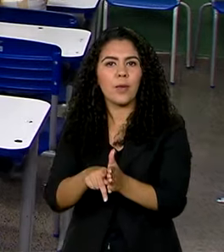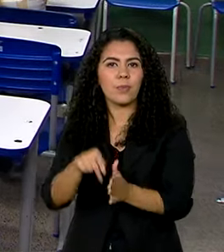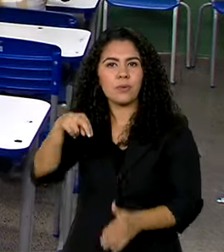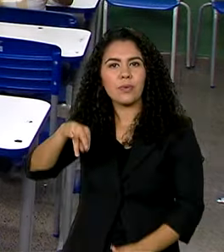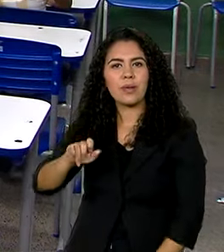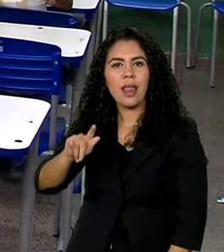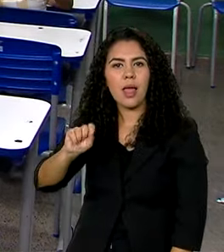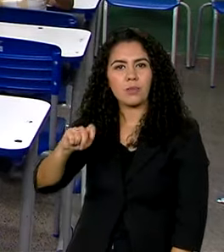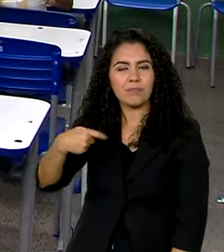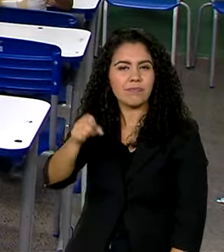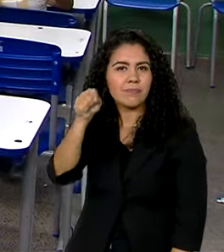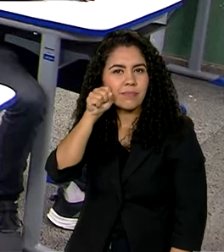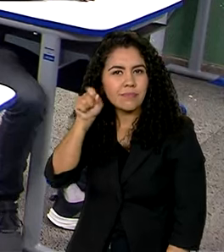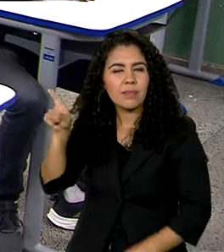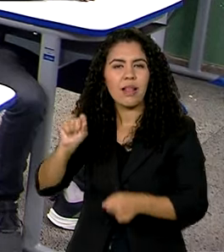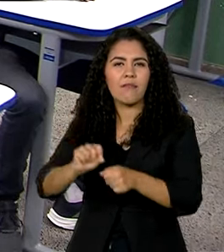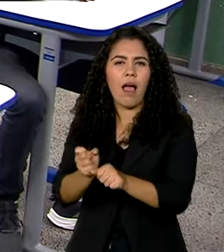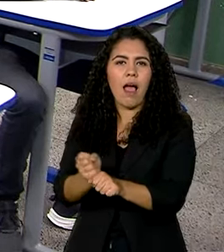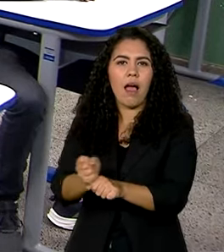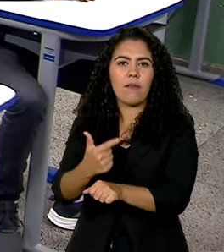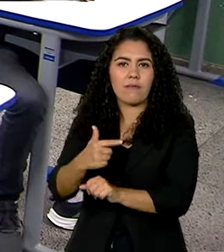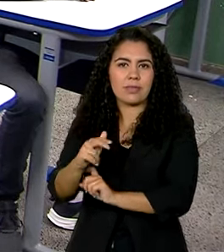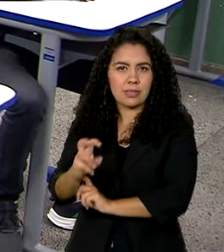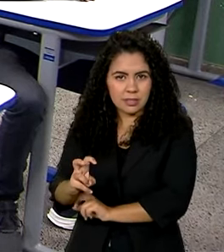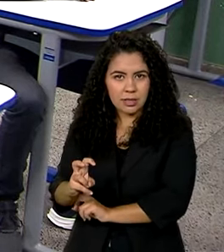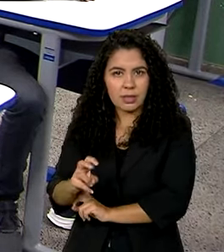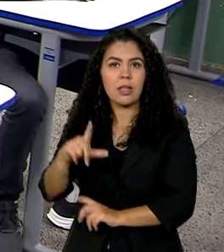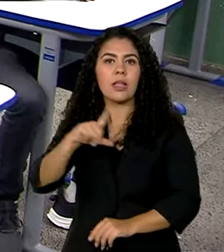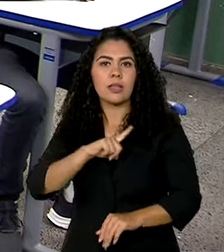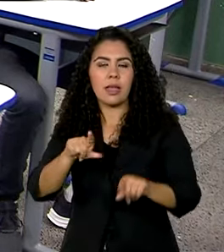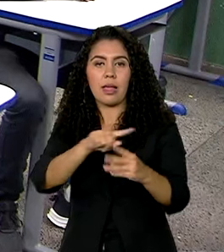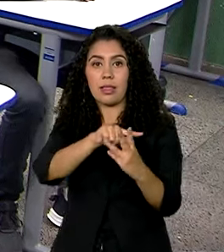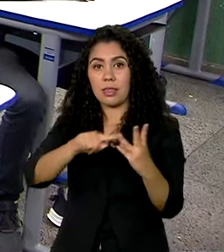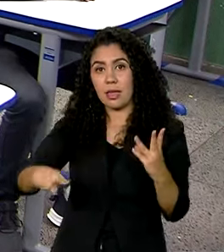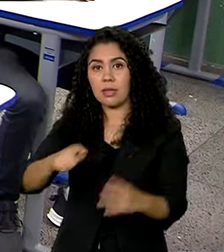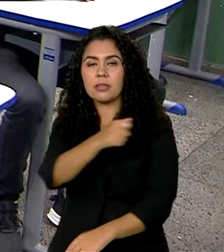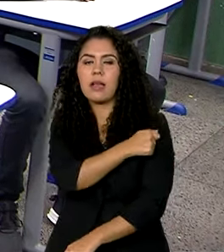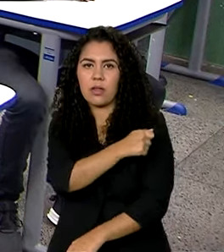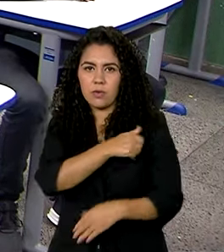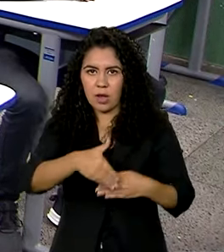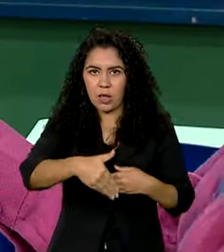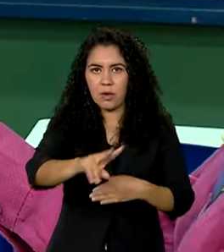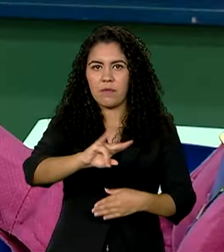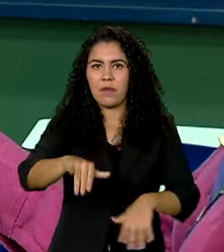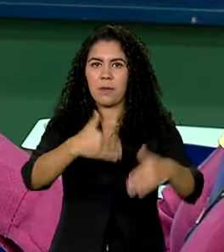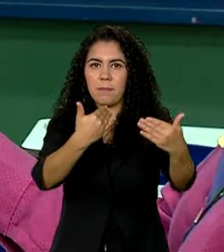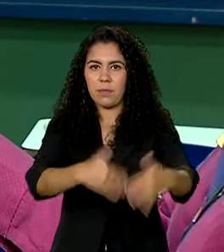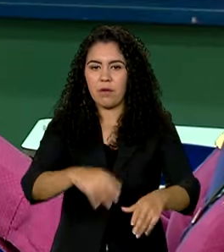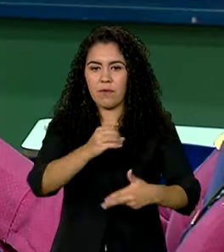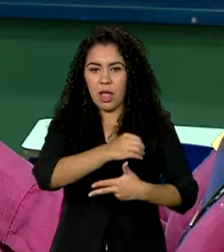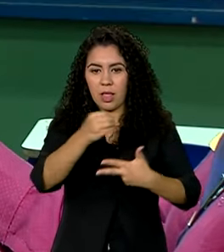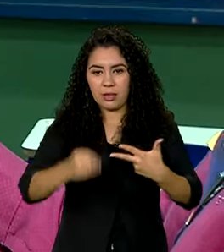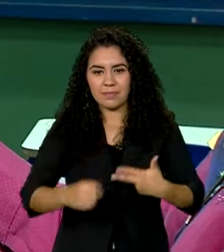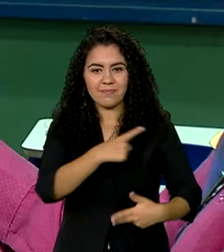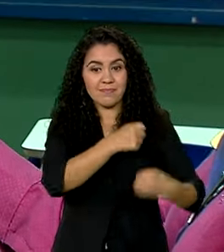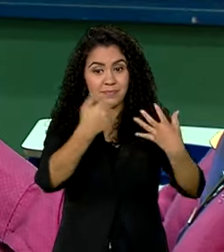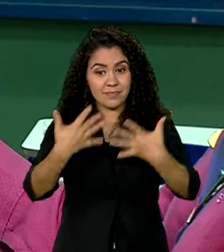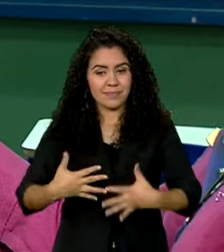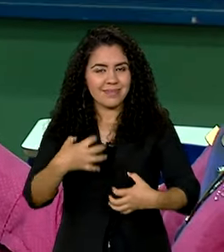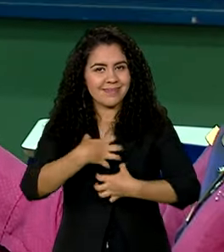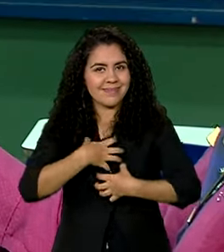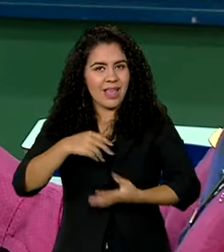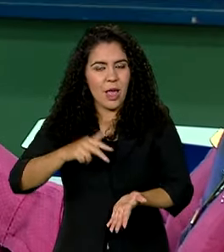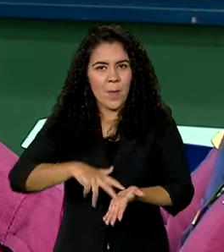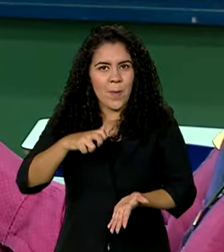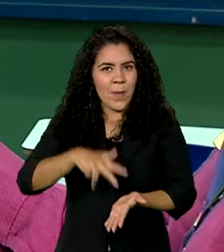faz há 25 anos. Atualmente, tem três alunos que vão fazer o Enem. Eles estão empolgadíssimos, né? Assim,